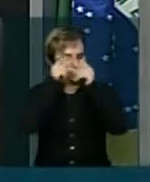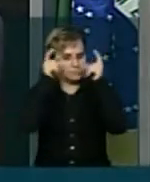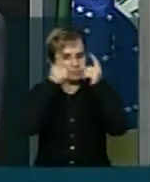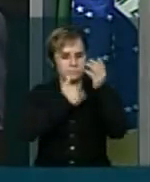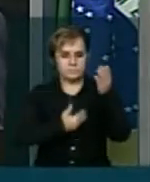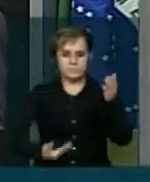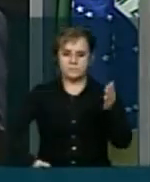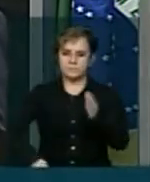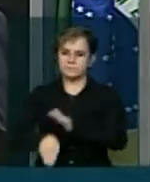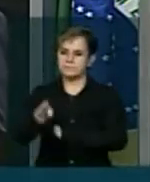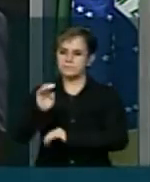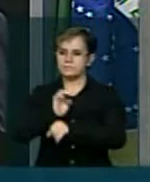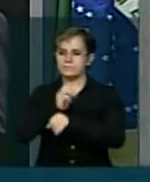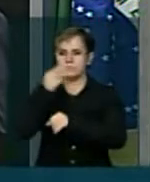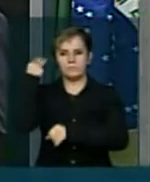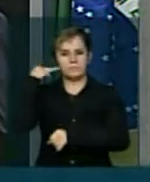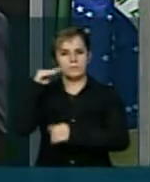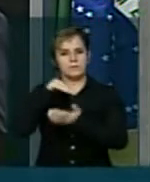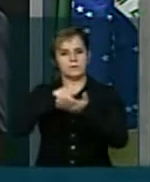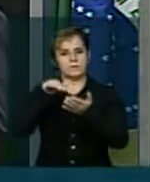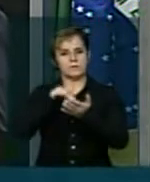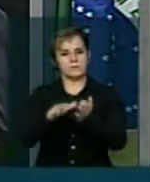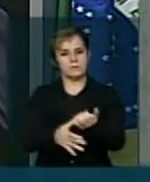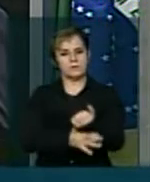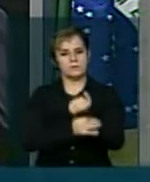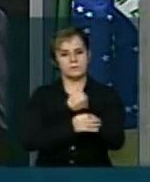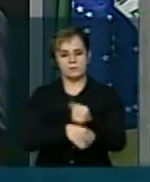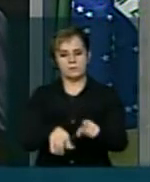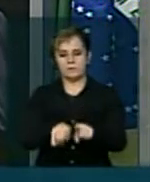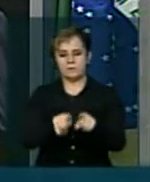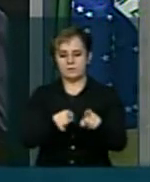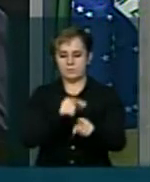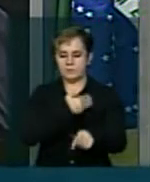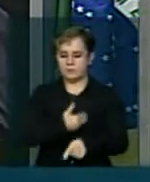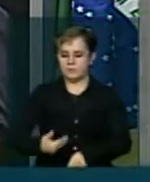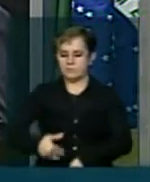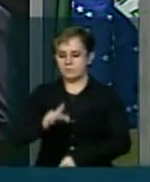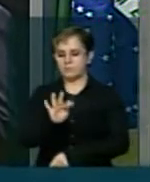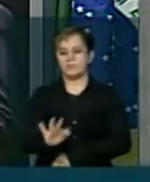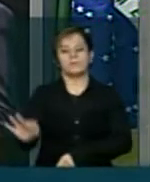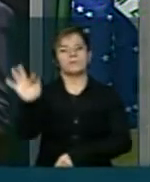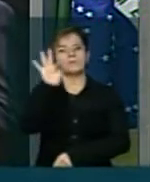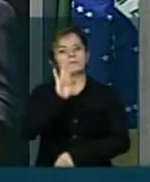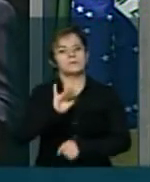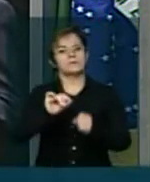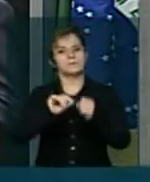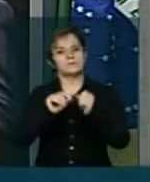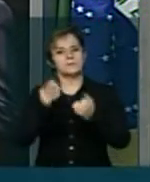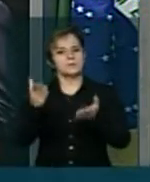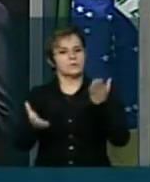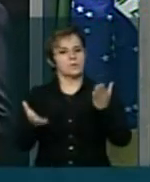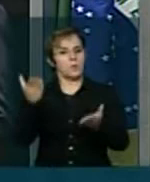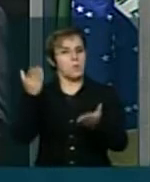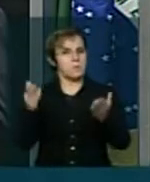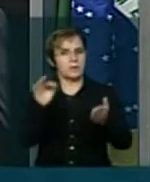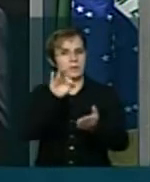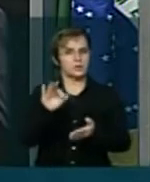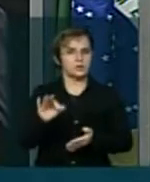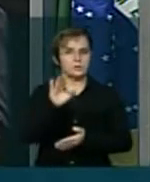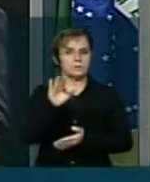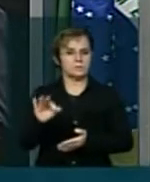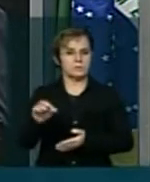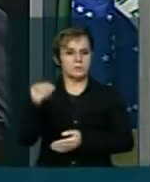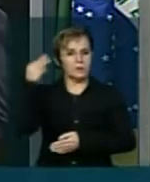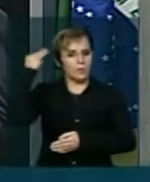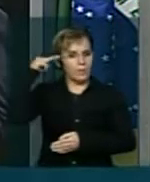do Maranhão Do secretário de segurança E também do governo federal Fazendo comparativos proporcionais O